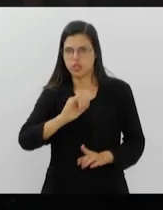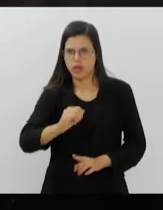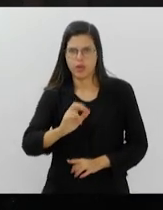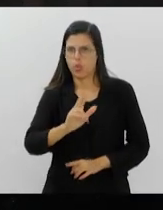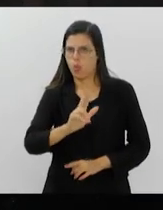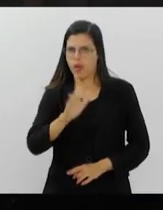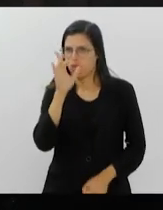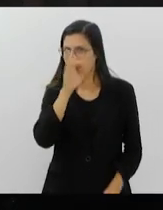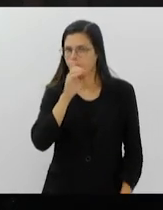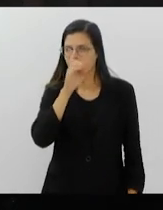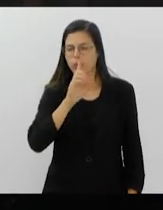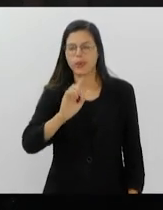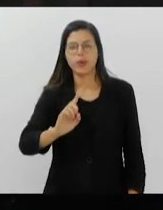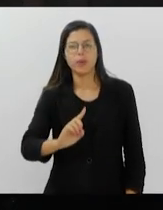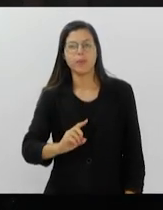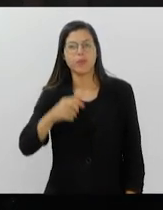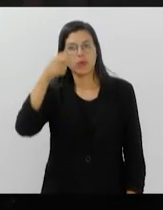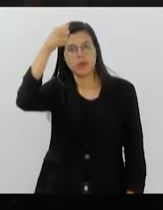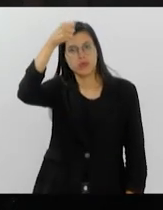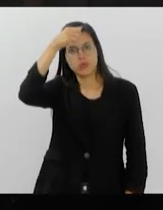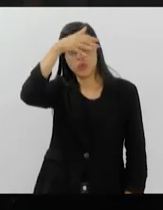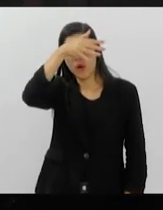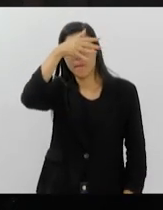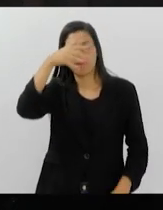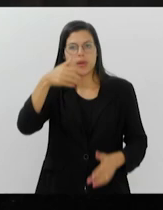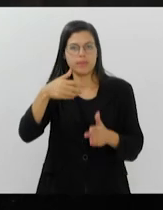O Trump tomará posse